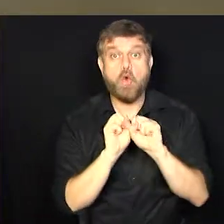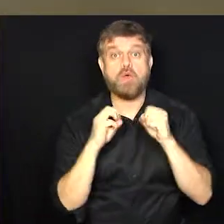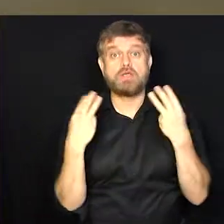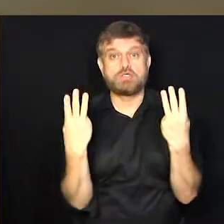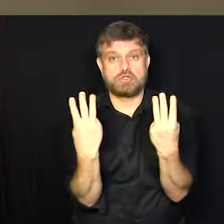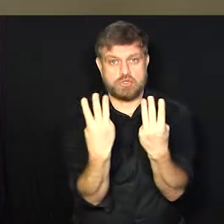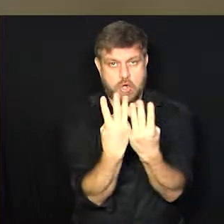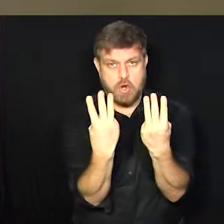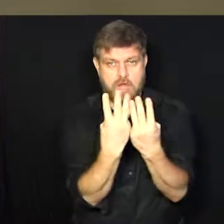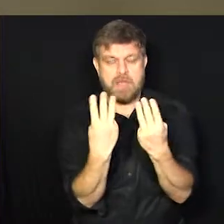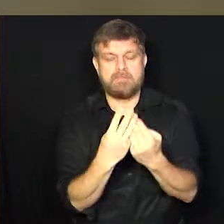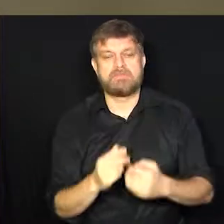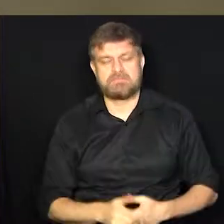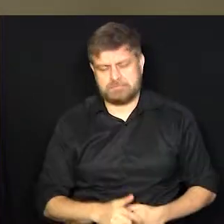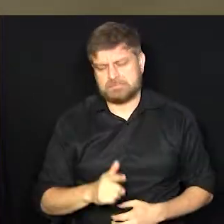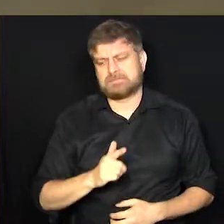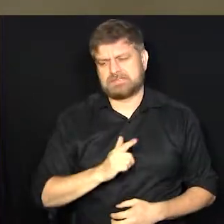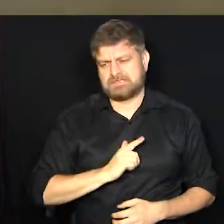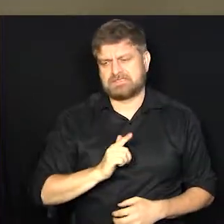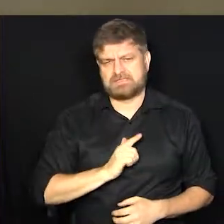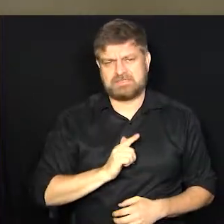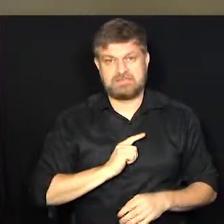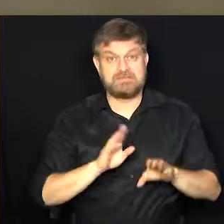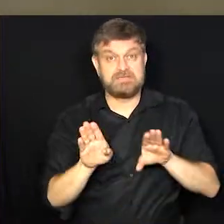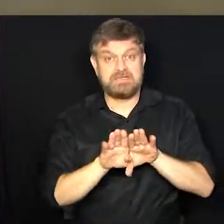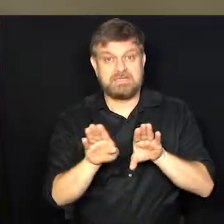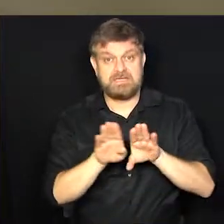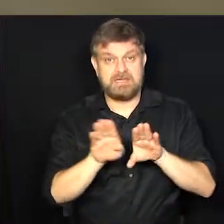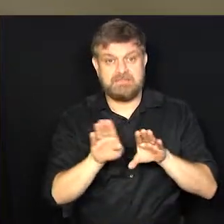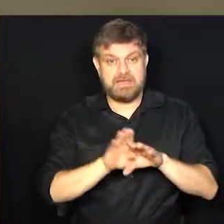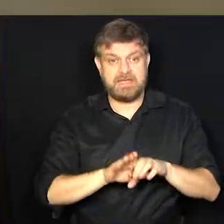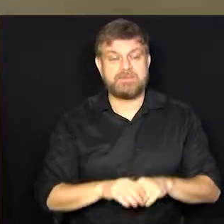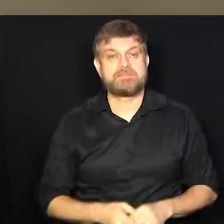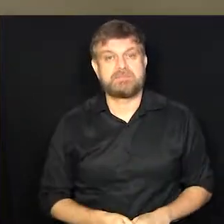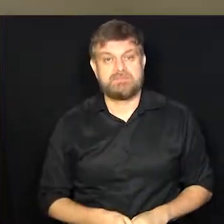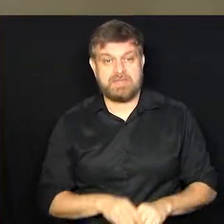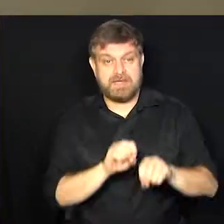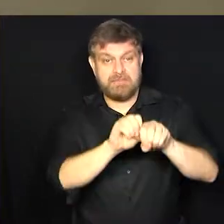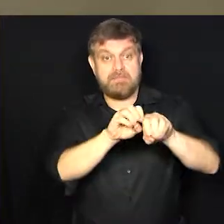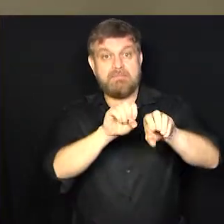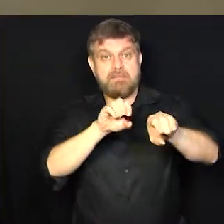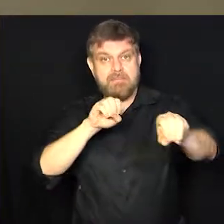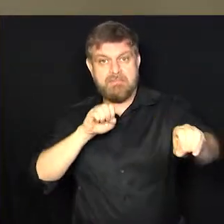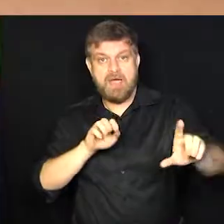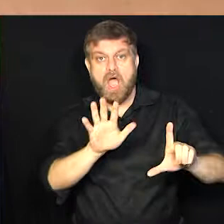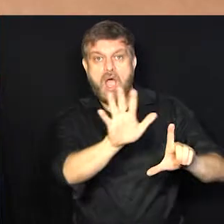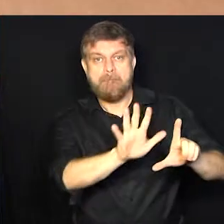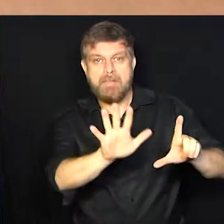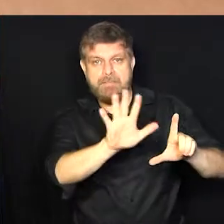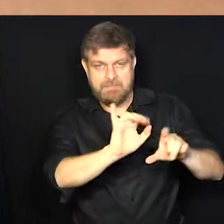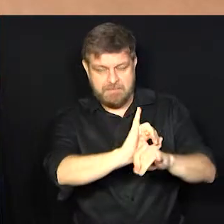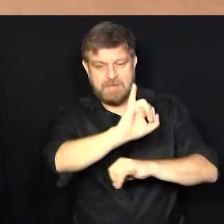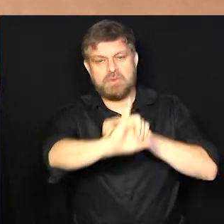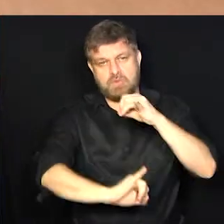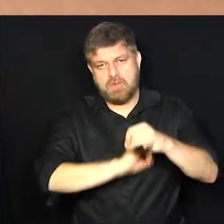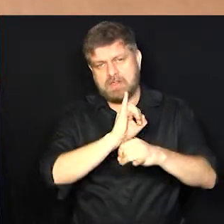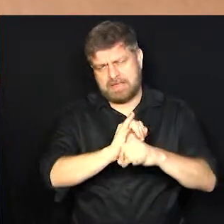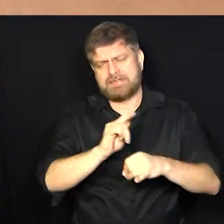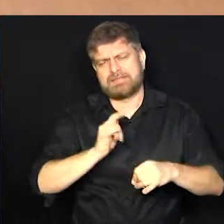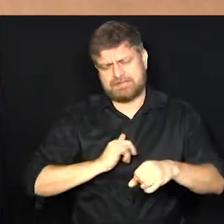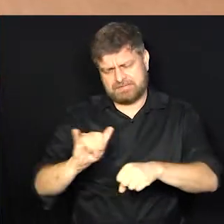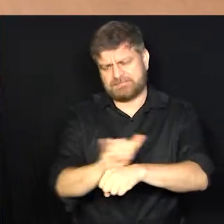que foi dado, bastante matéria online. Então, tem várias opções, né? Tem várias opções,